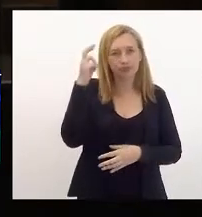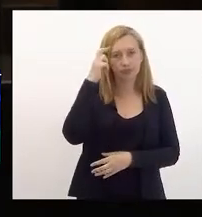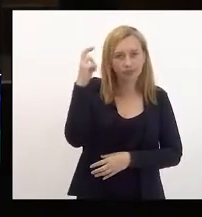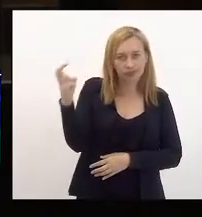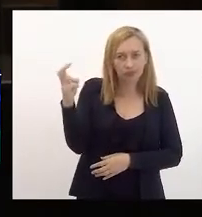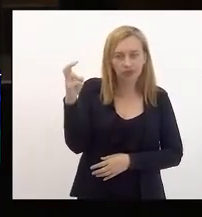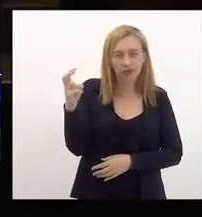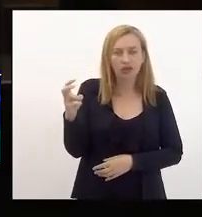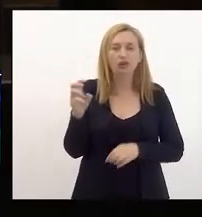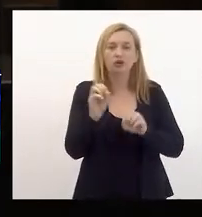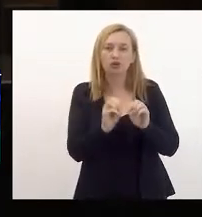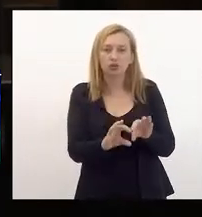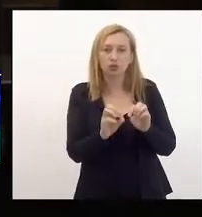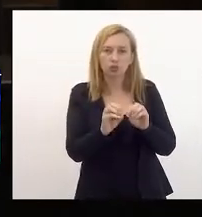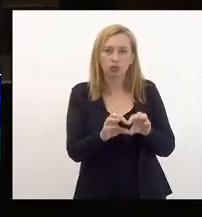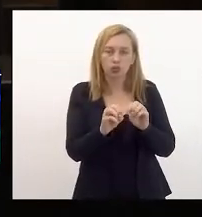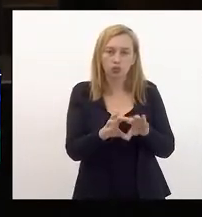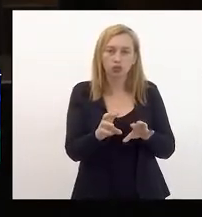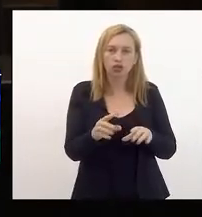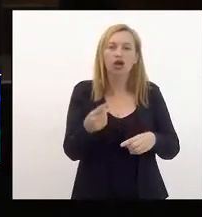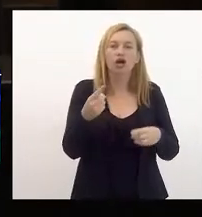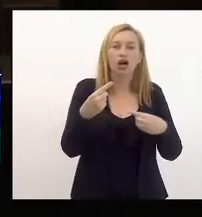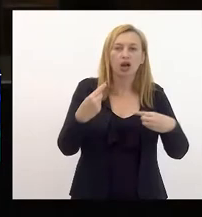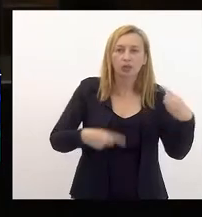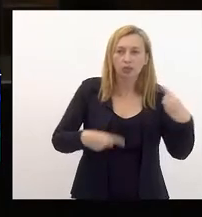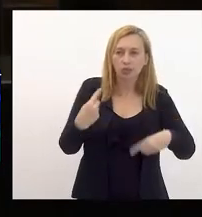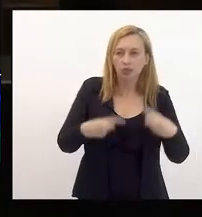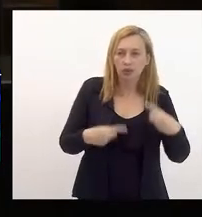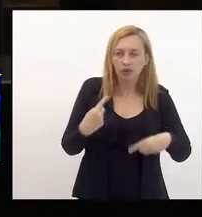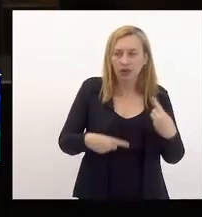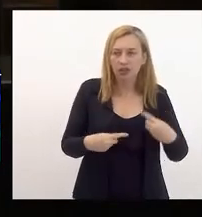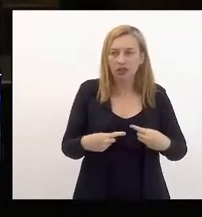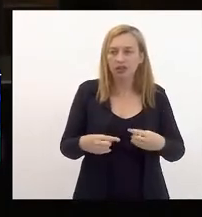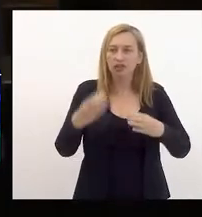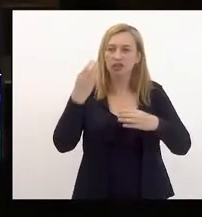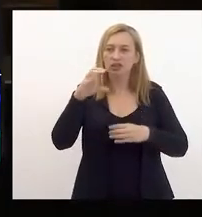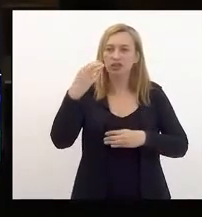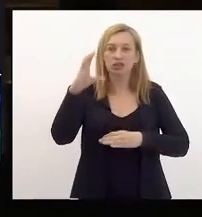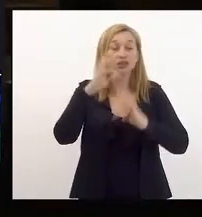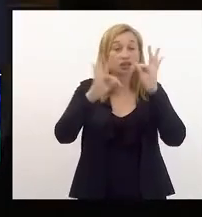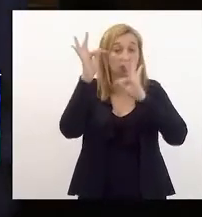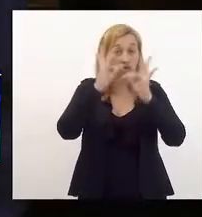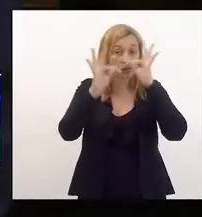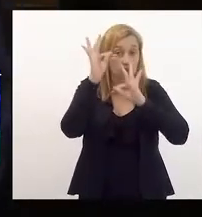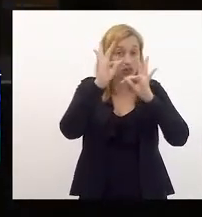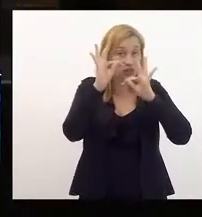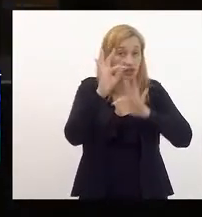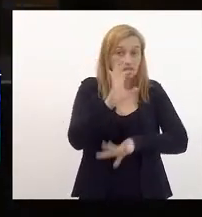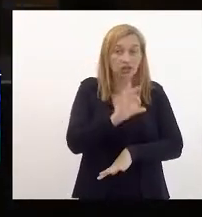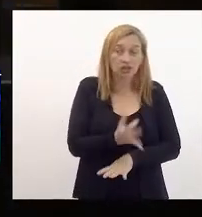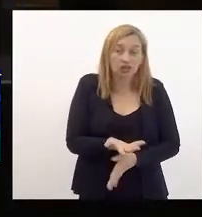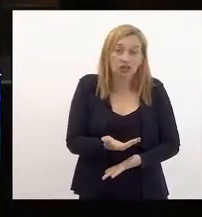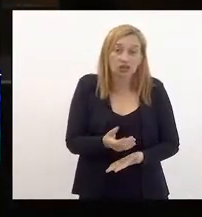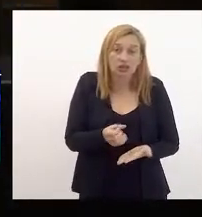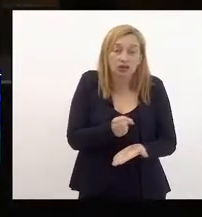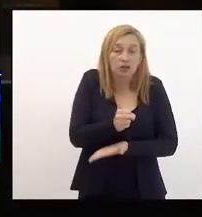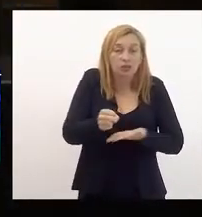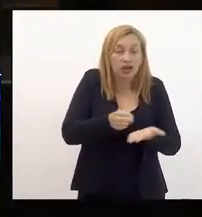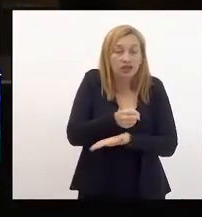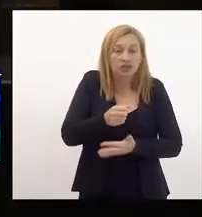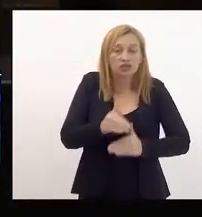da educação, a política da ciência e tecnologia. São praticamente pilares de